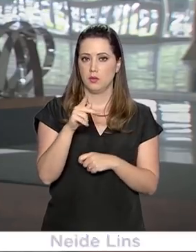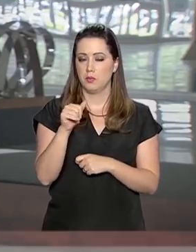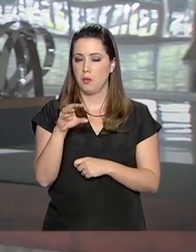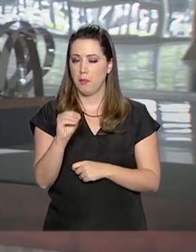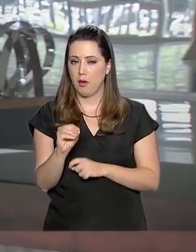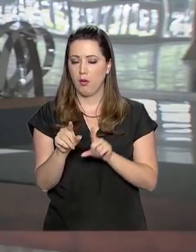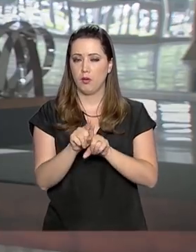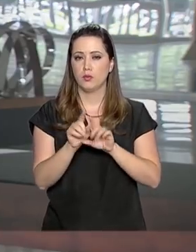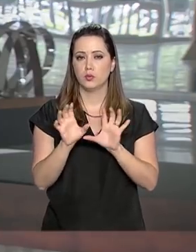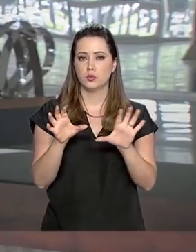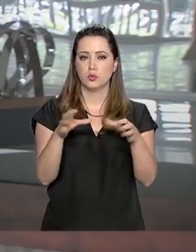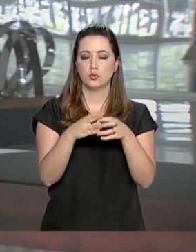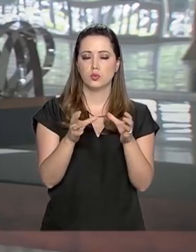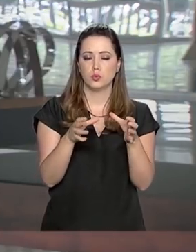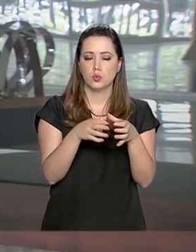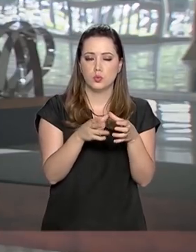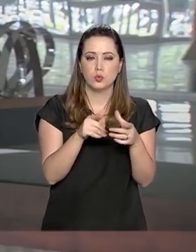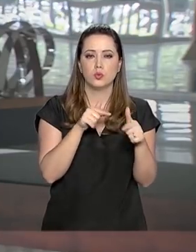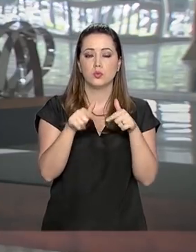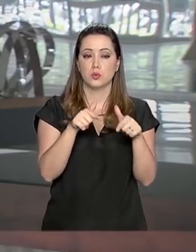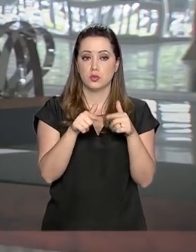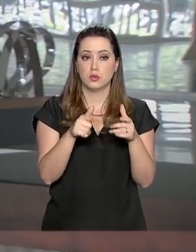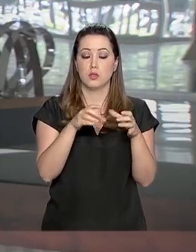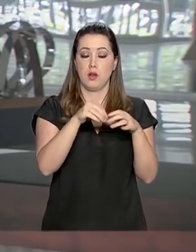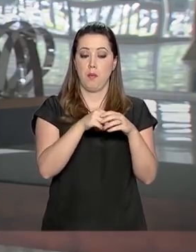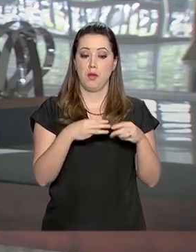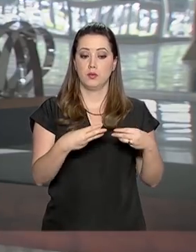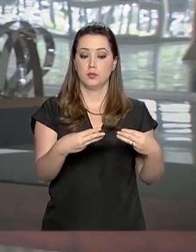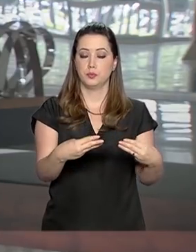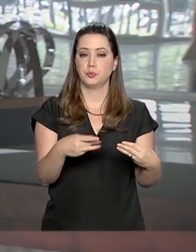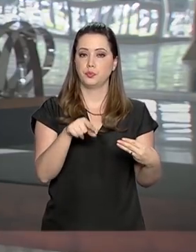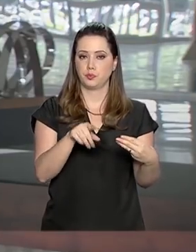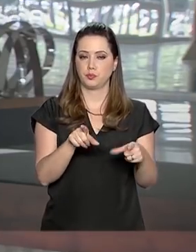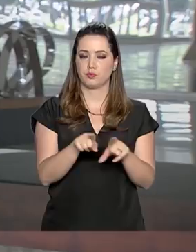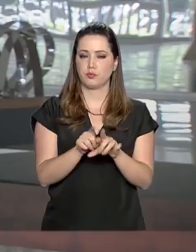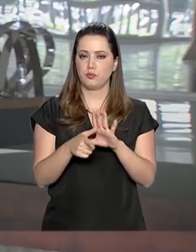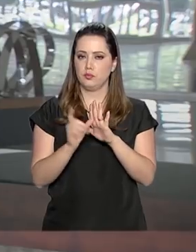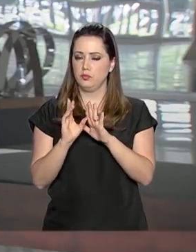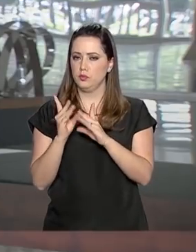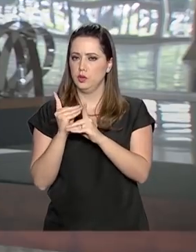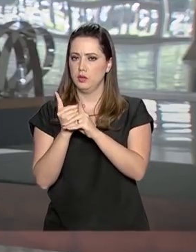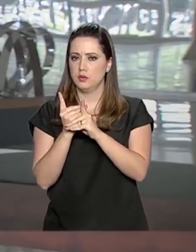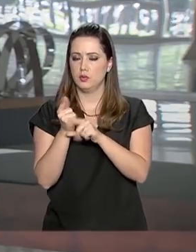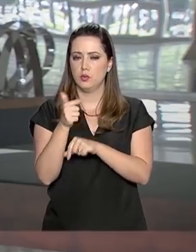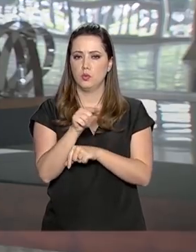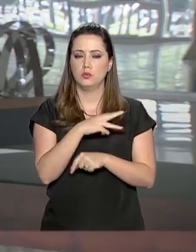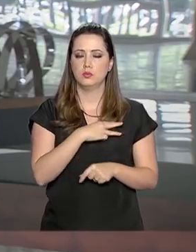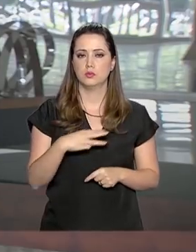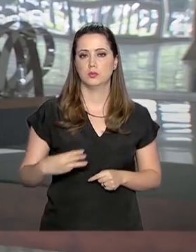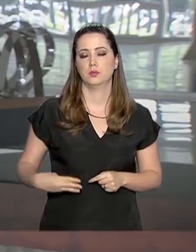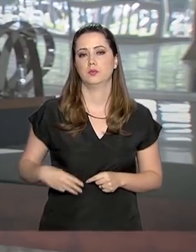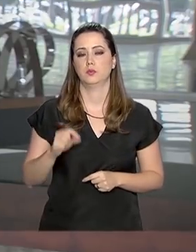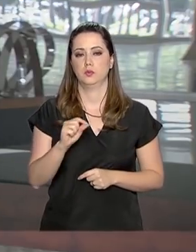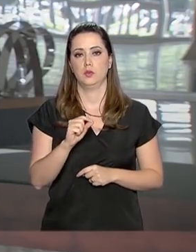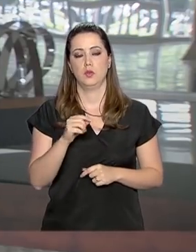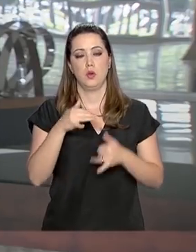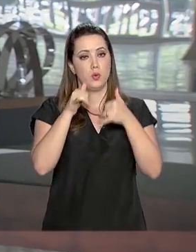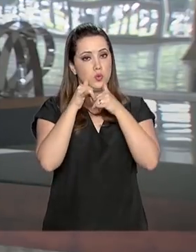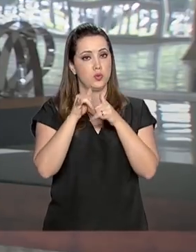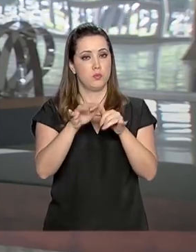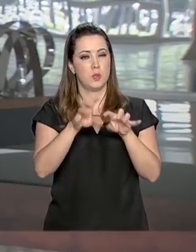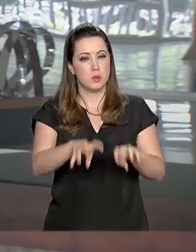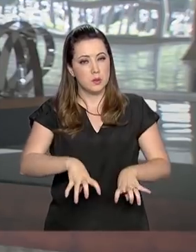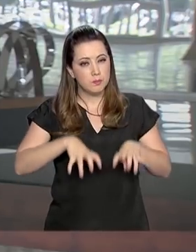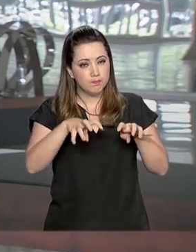junto com a equipe desses ministros. Um pouco antes, ele se encontrou com outro ministro, o de Minas e